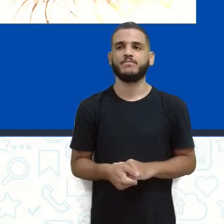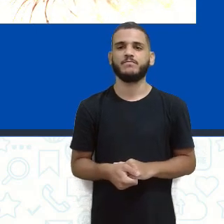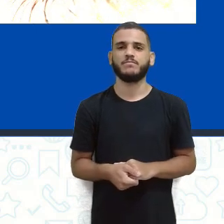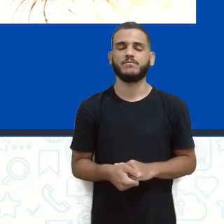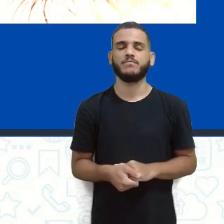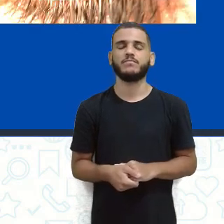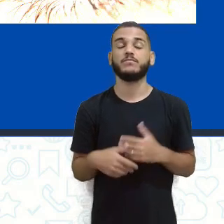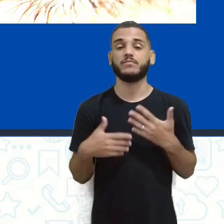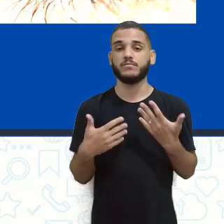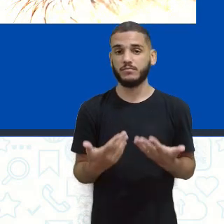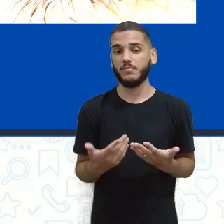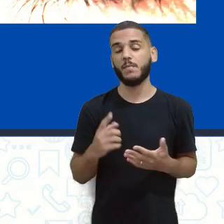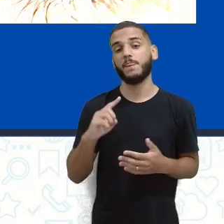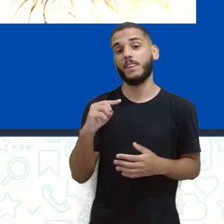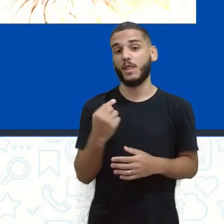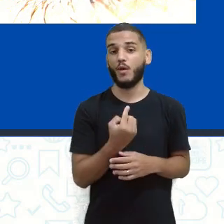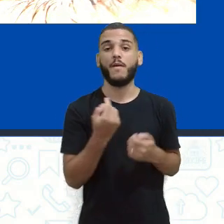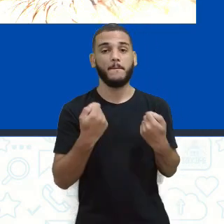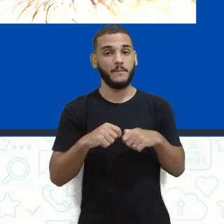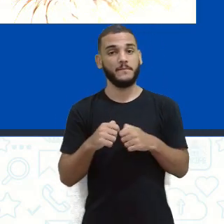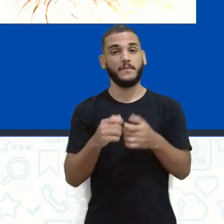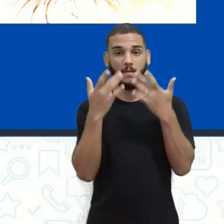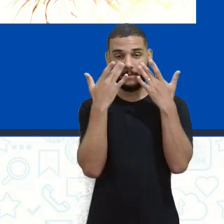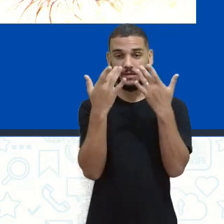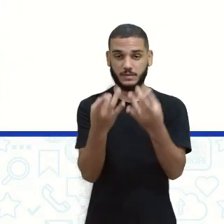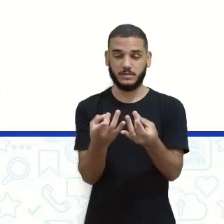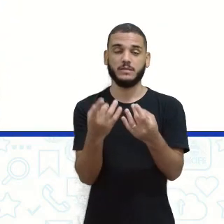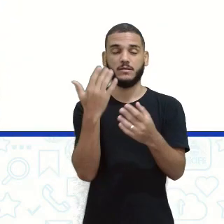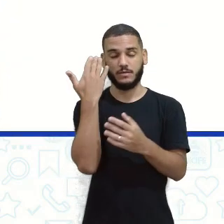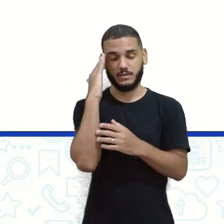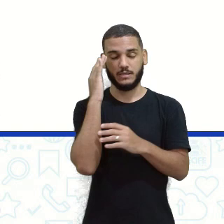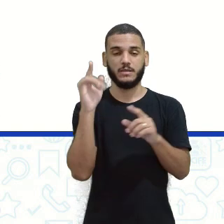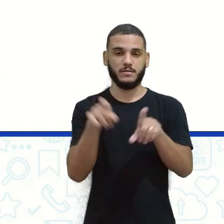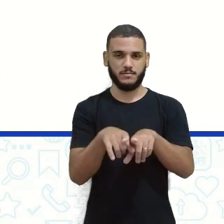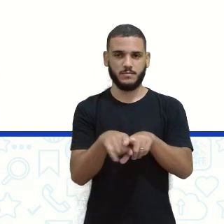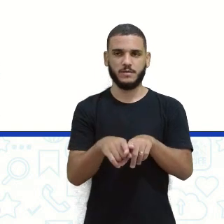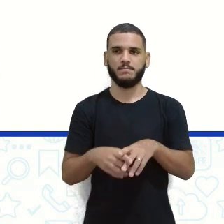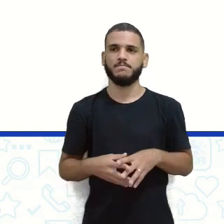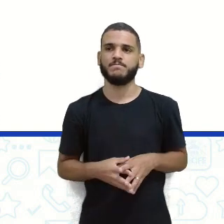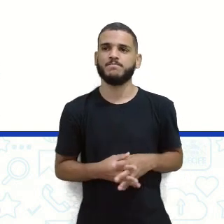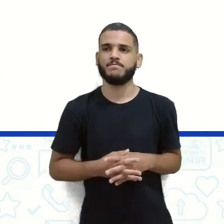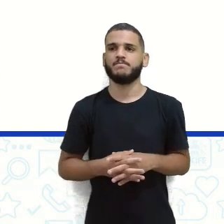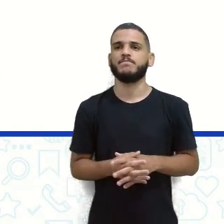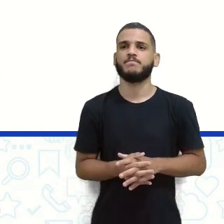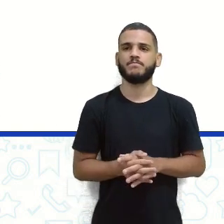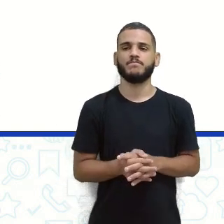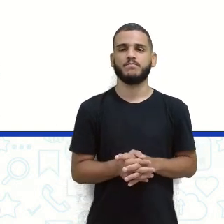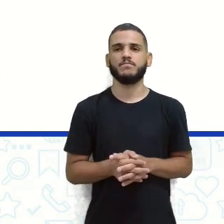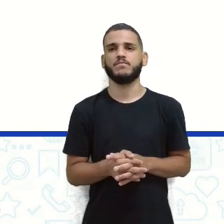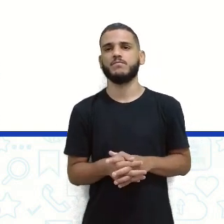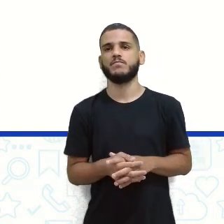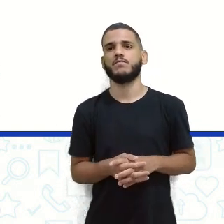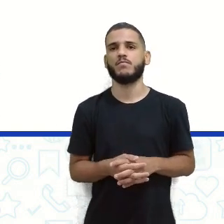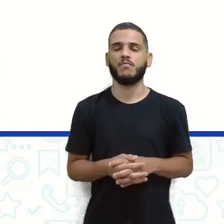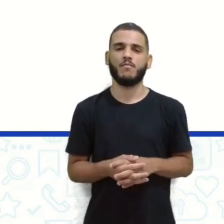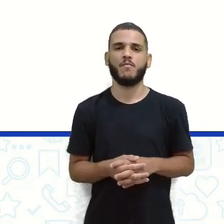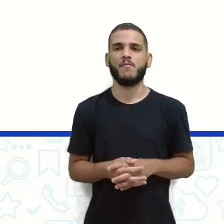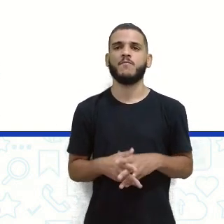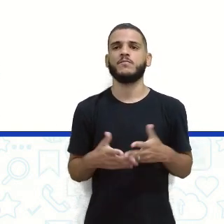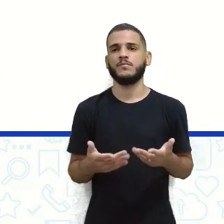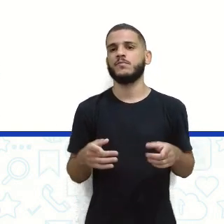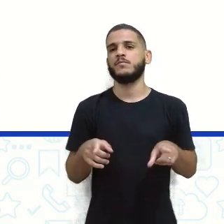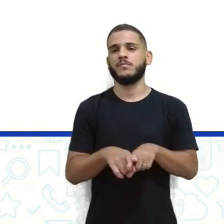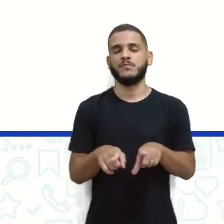Então, é isso aí que a gente tem que observar e entender, tá? E aí nós temos uma